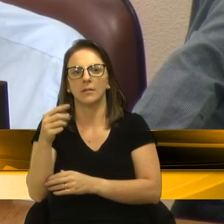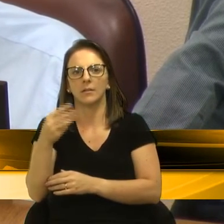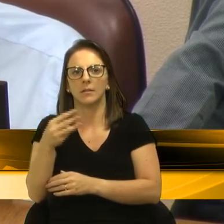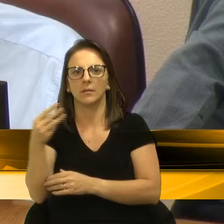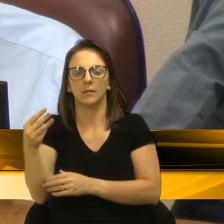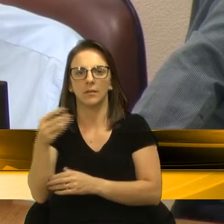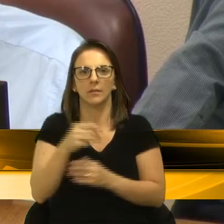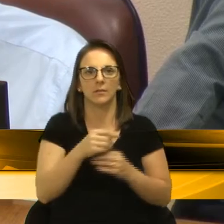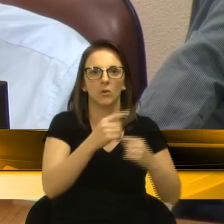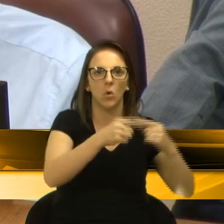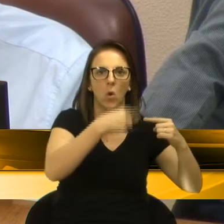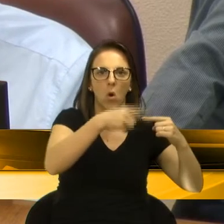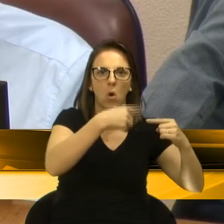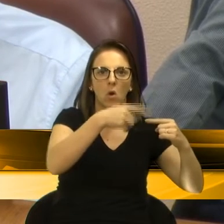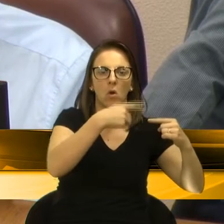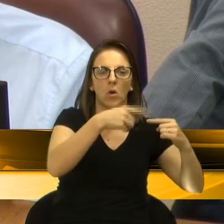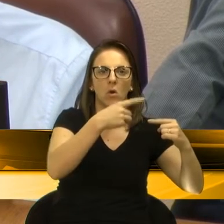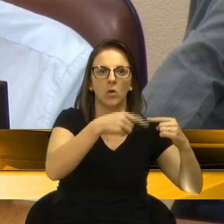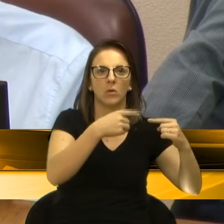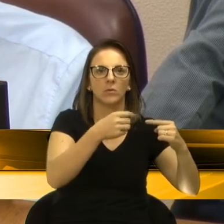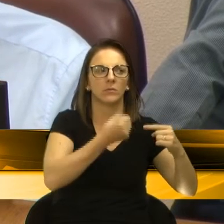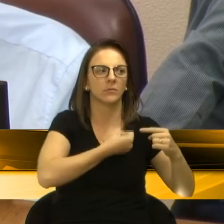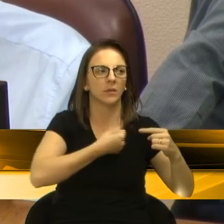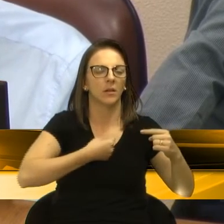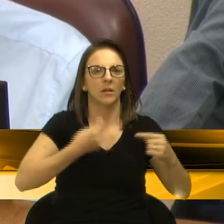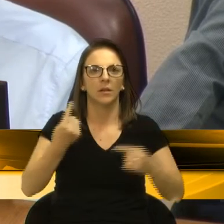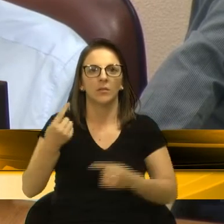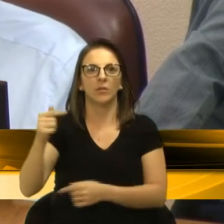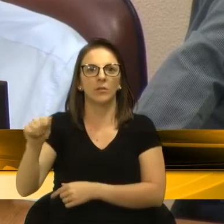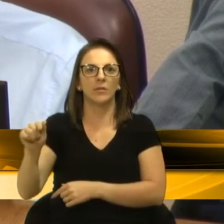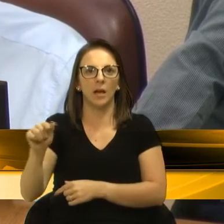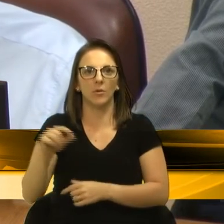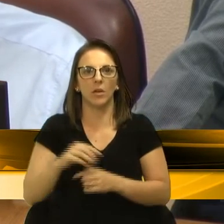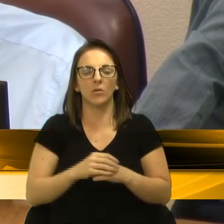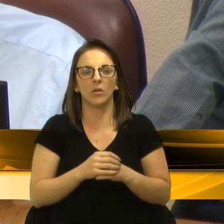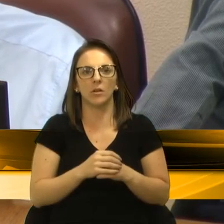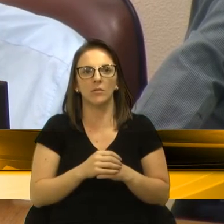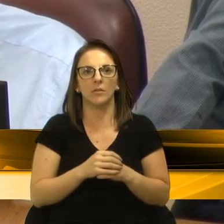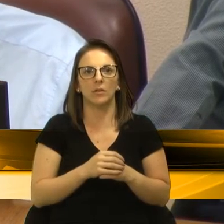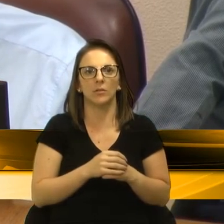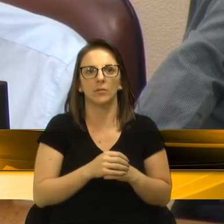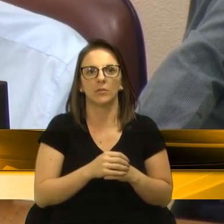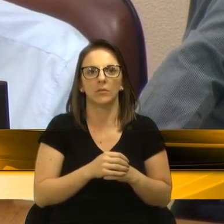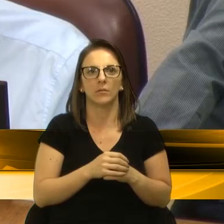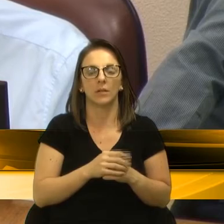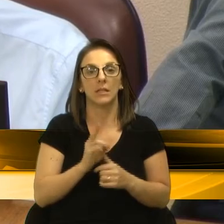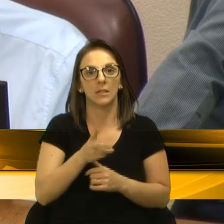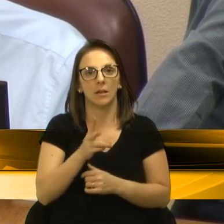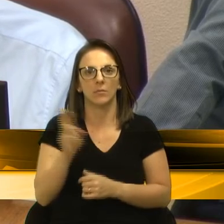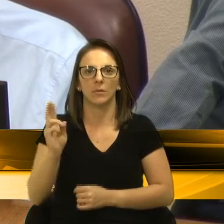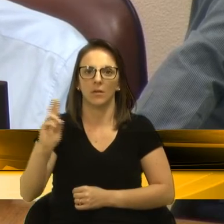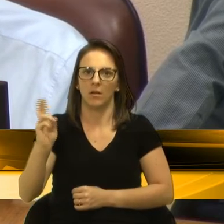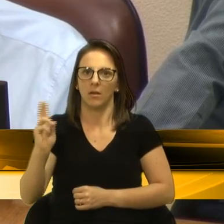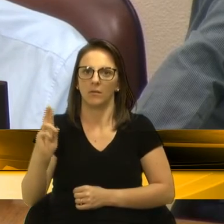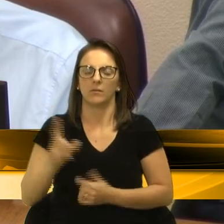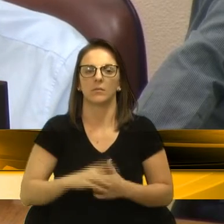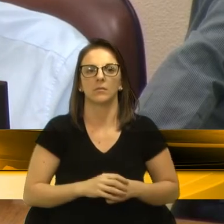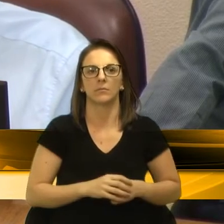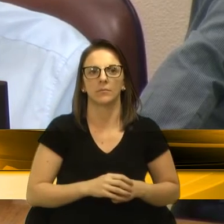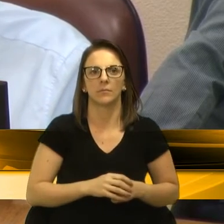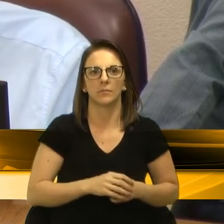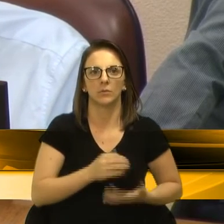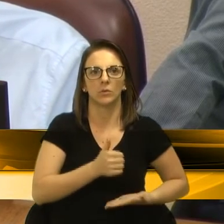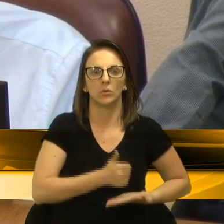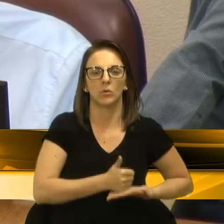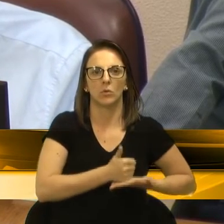de senha com 2 mil números 17 reais, os números são sempre em reais, suporte de chão para